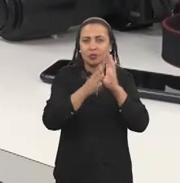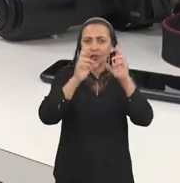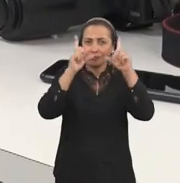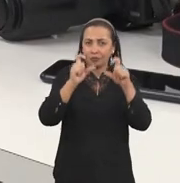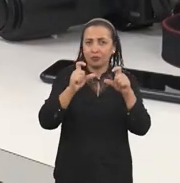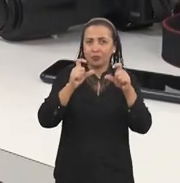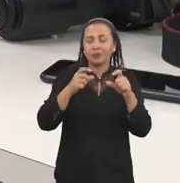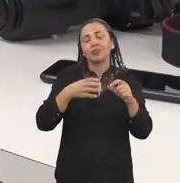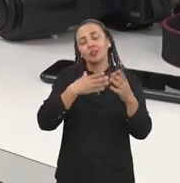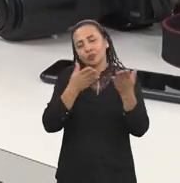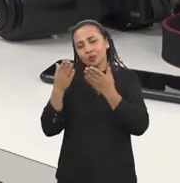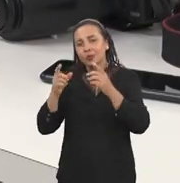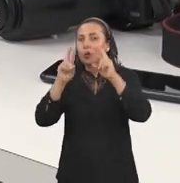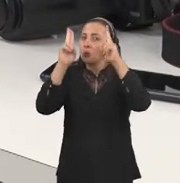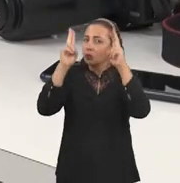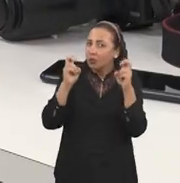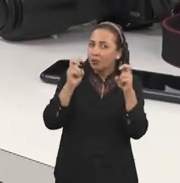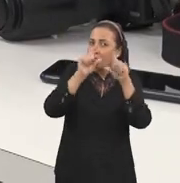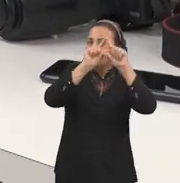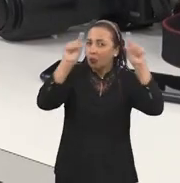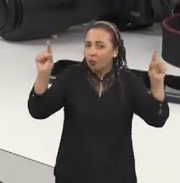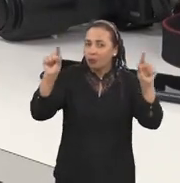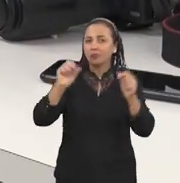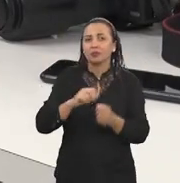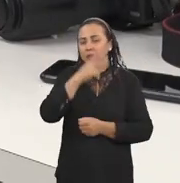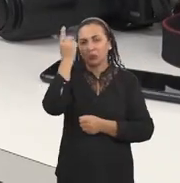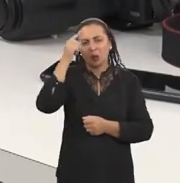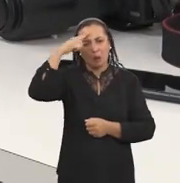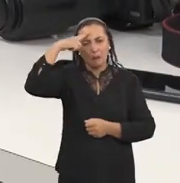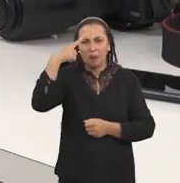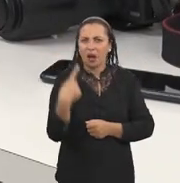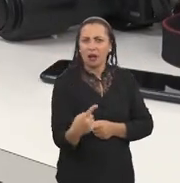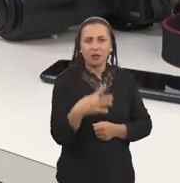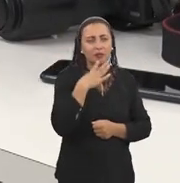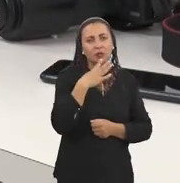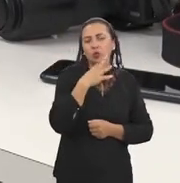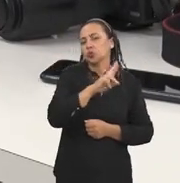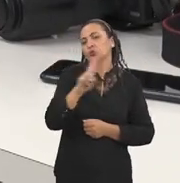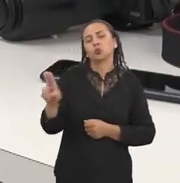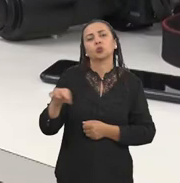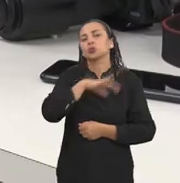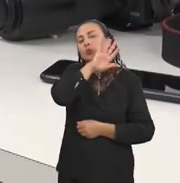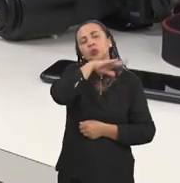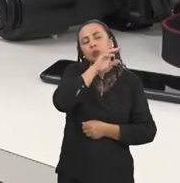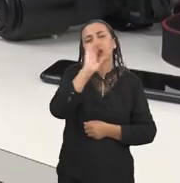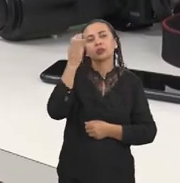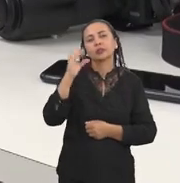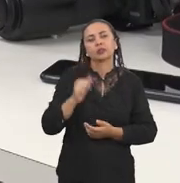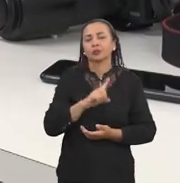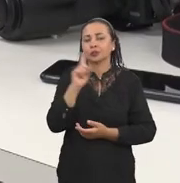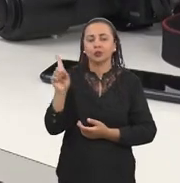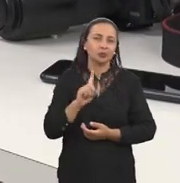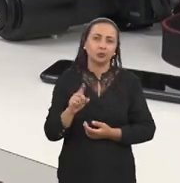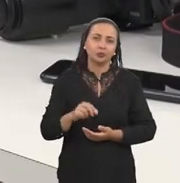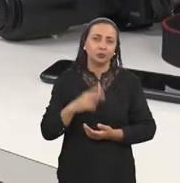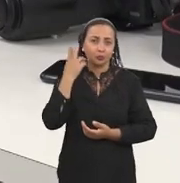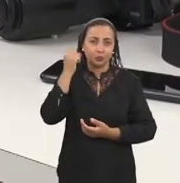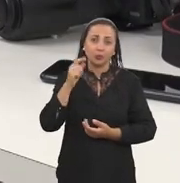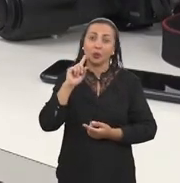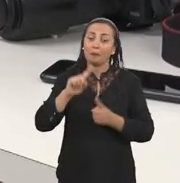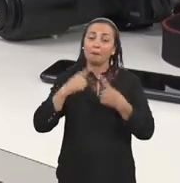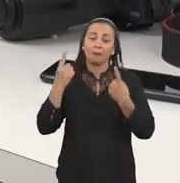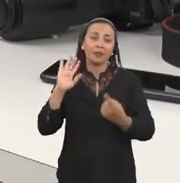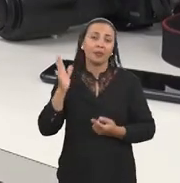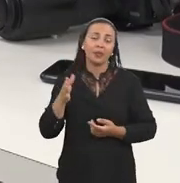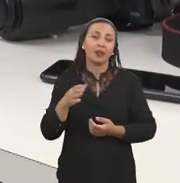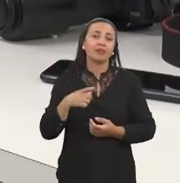a sua foto, ele é convidado a dar um título e o que é interessante é que a pessoa não é obrigada a conhecer o nome da espécie, o nome científico, mas